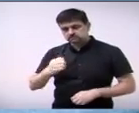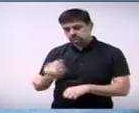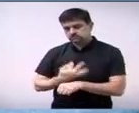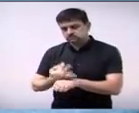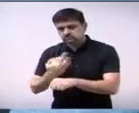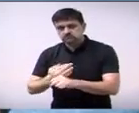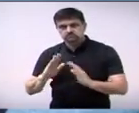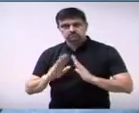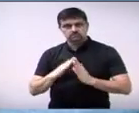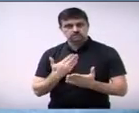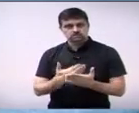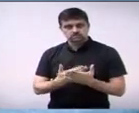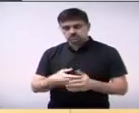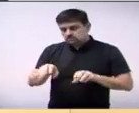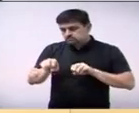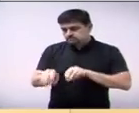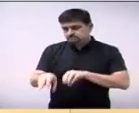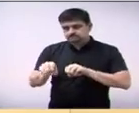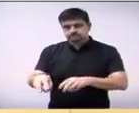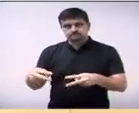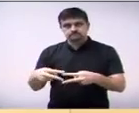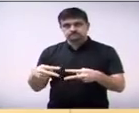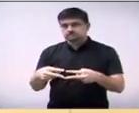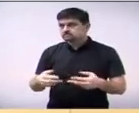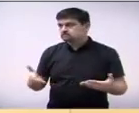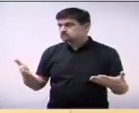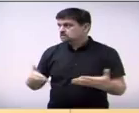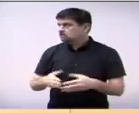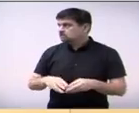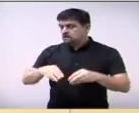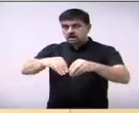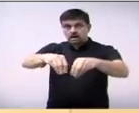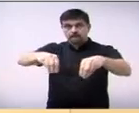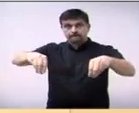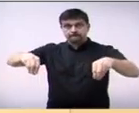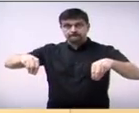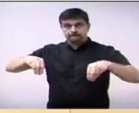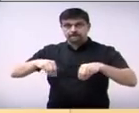município. Muito obrigada. Com a palavra o vereador Danilo Barros.